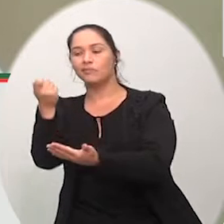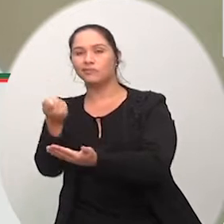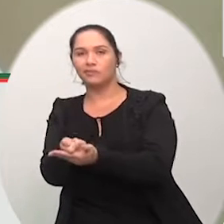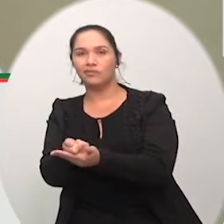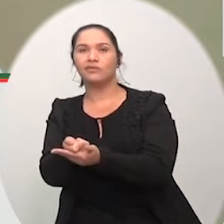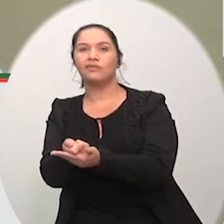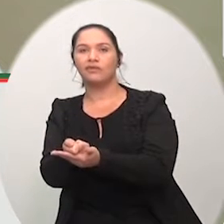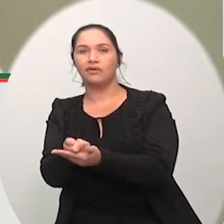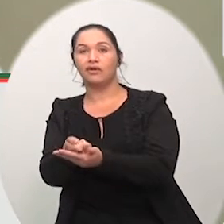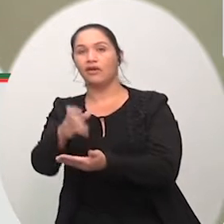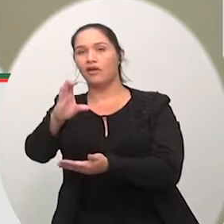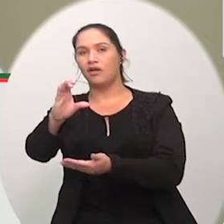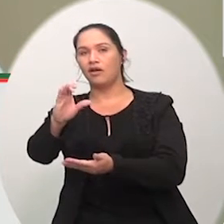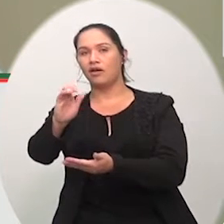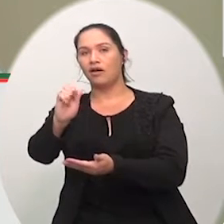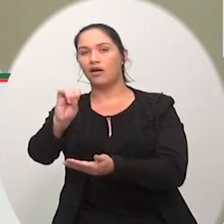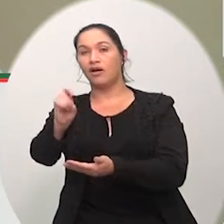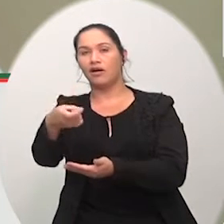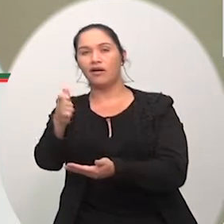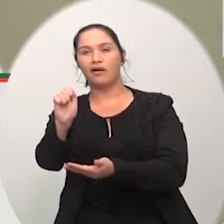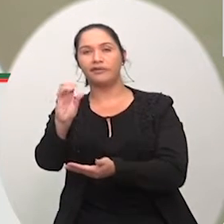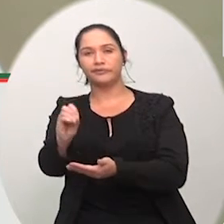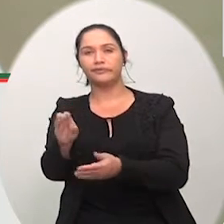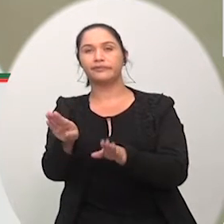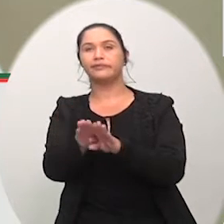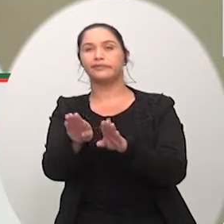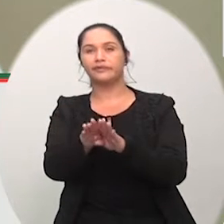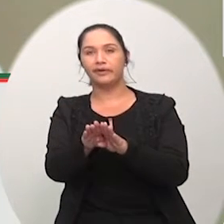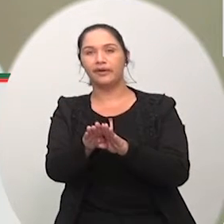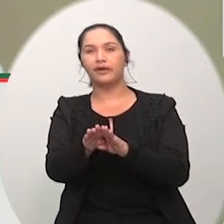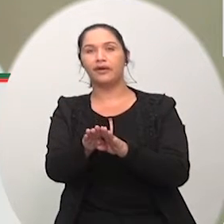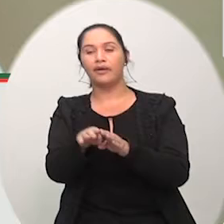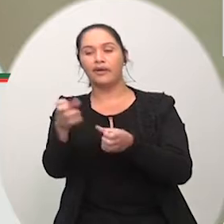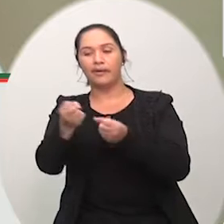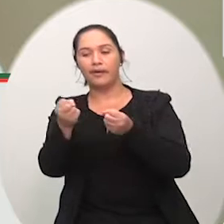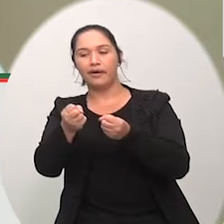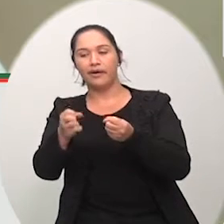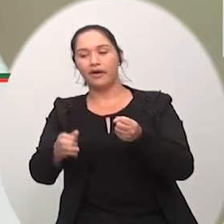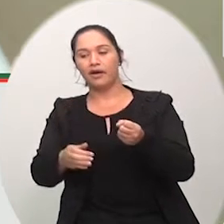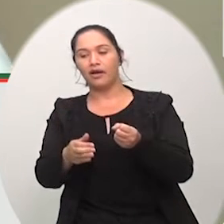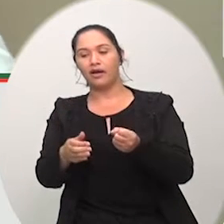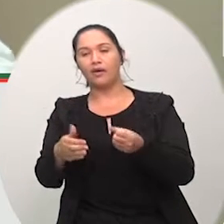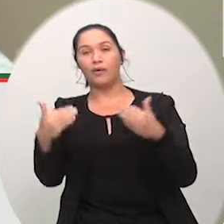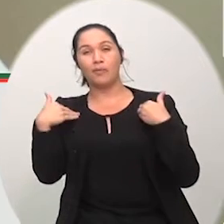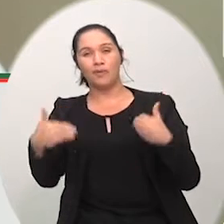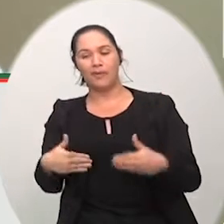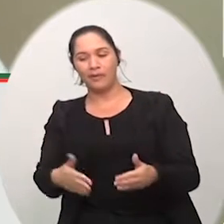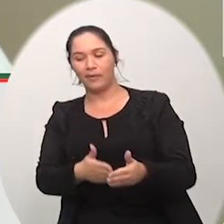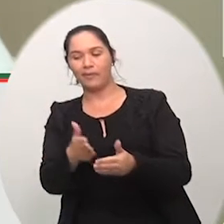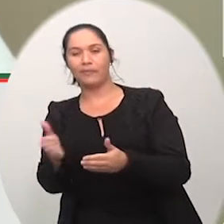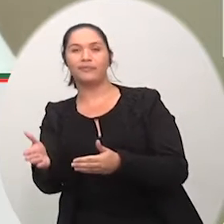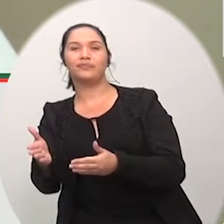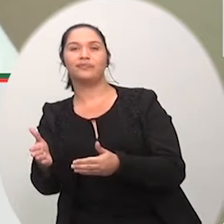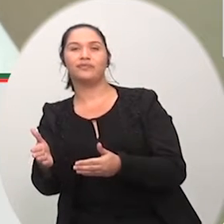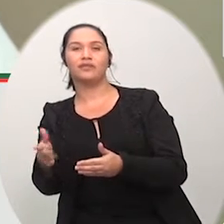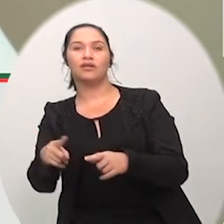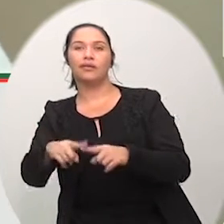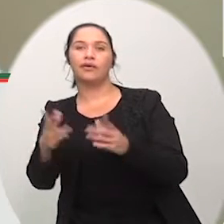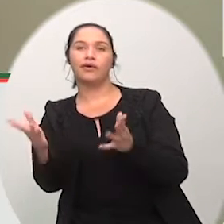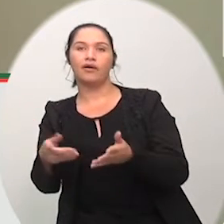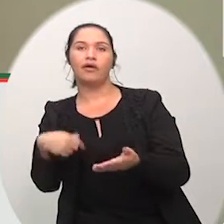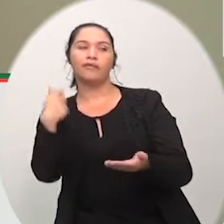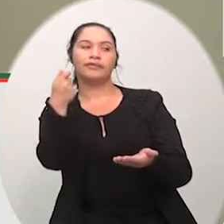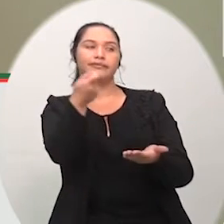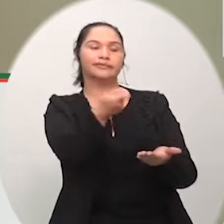túmulo, tem que abrir, tem que ser pago também. Na época eu vi quantas e quantas famílias que nos procuraram, eu me